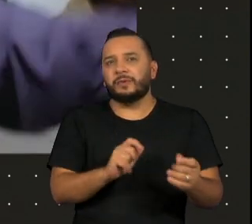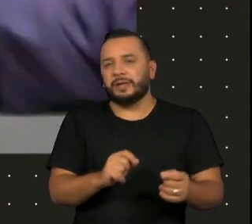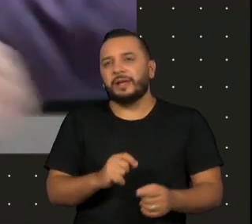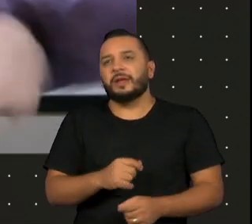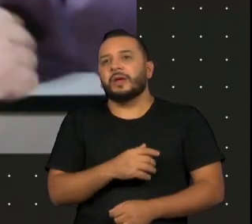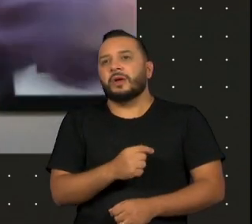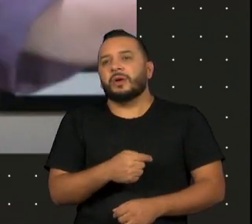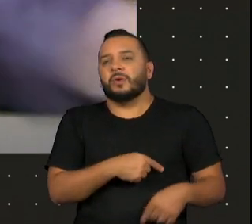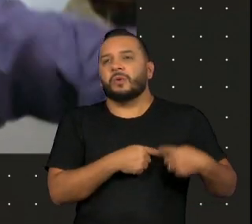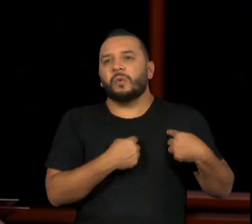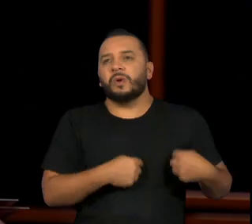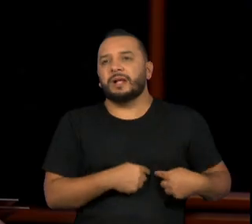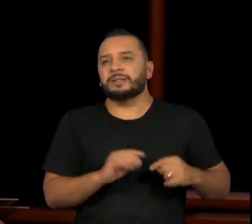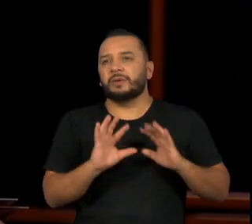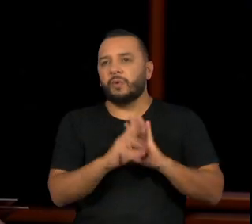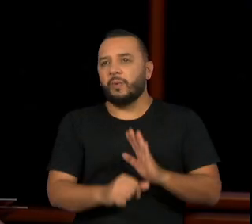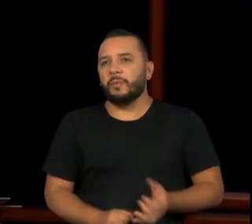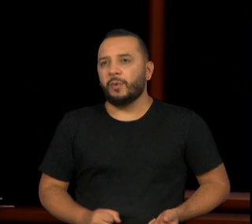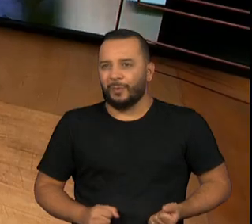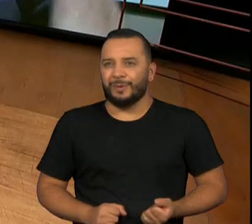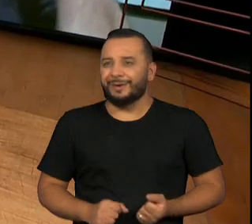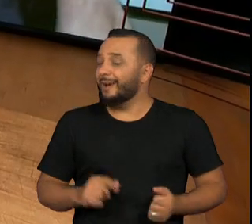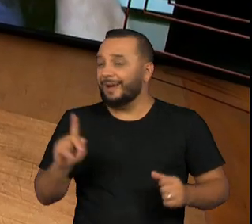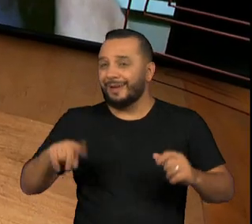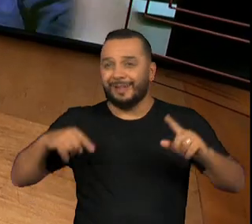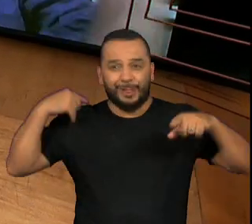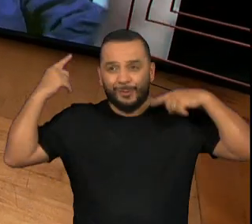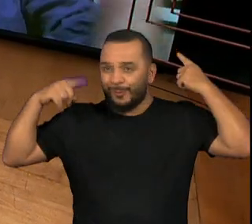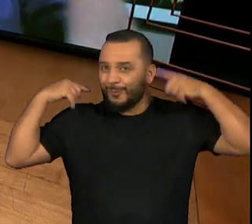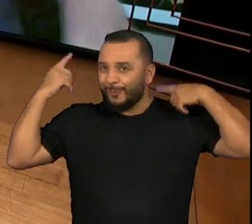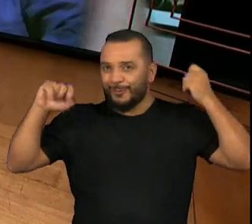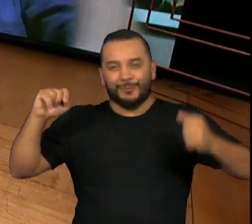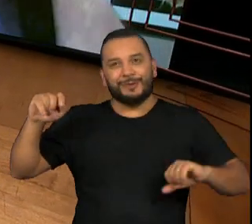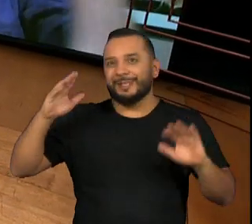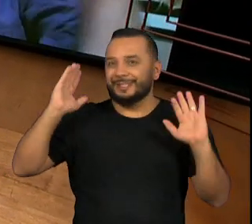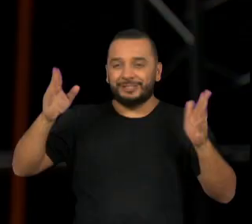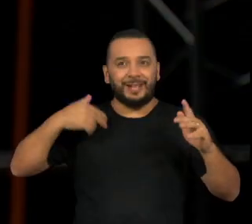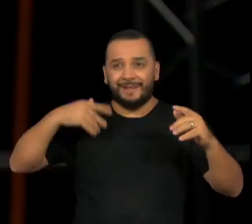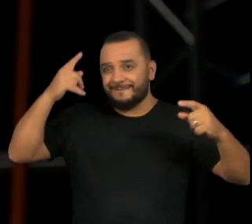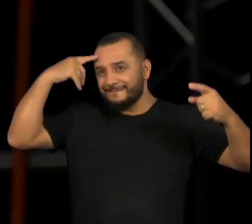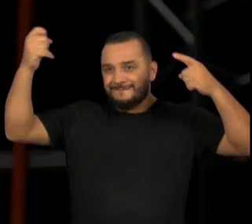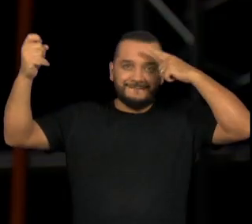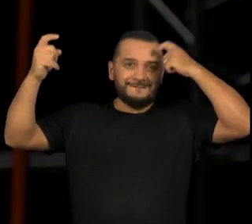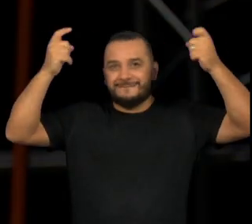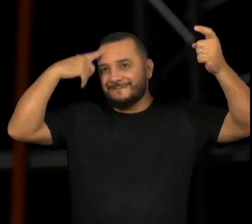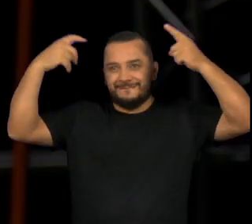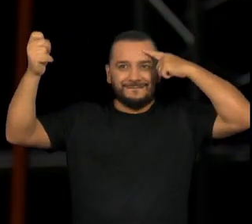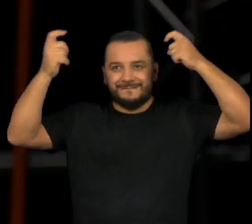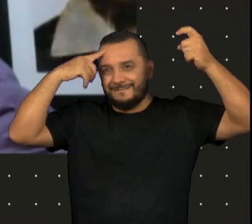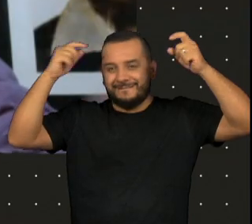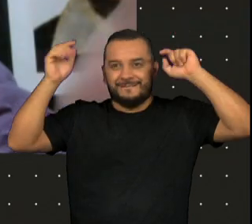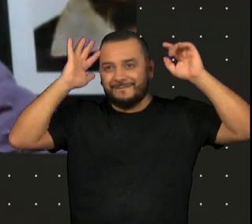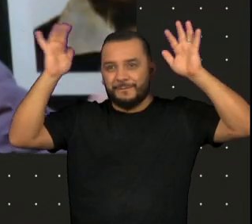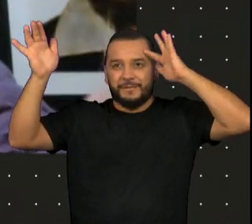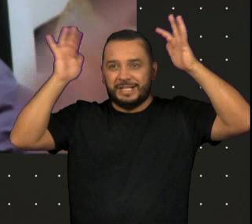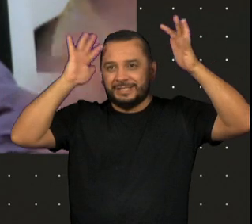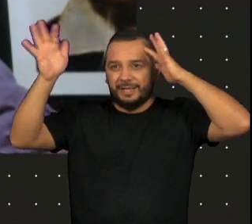vai... Era uma doideira, a ficção voava, voava, voava, voava, e saía das